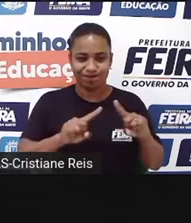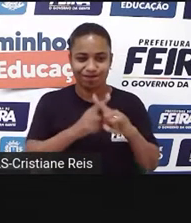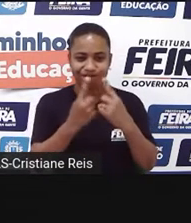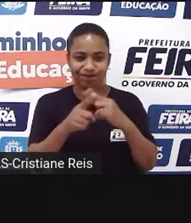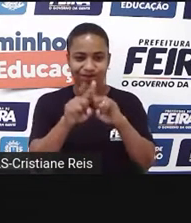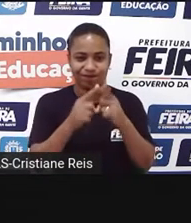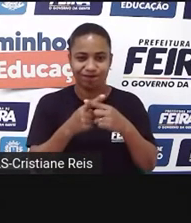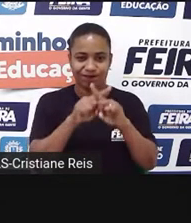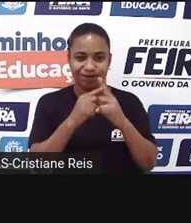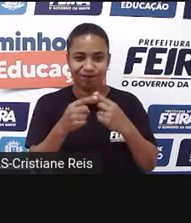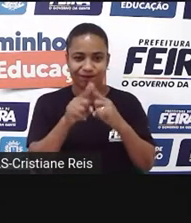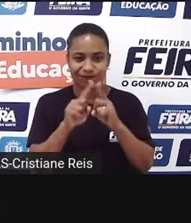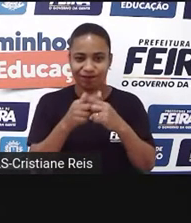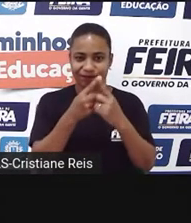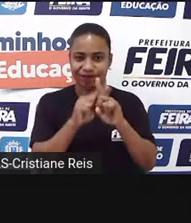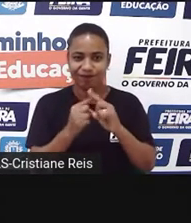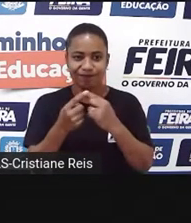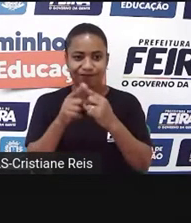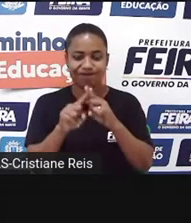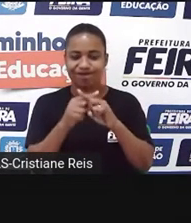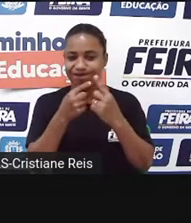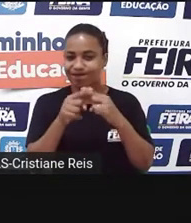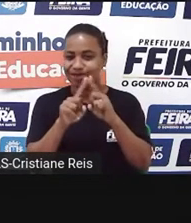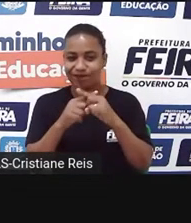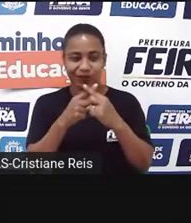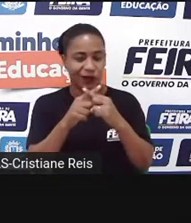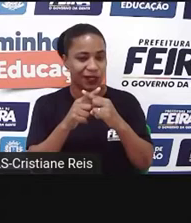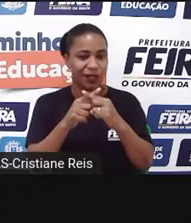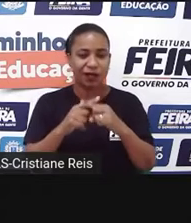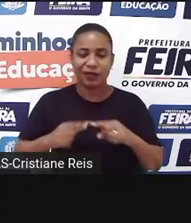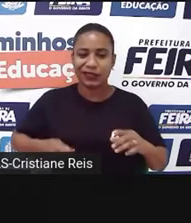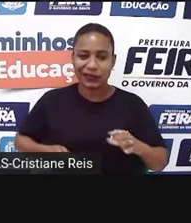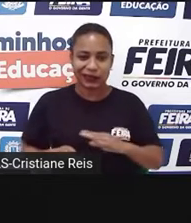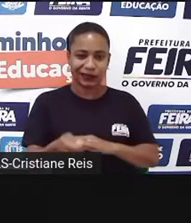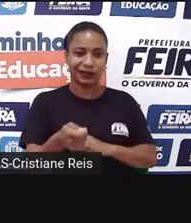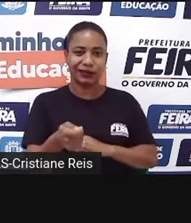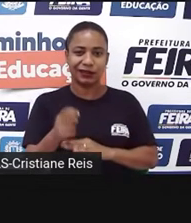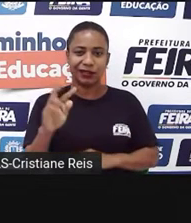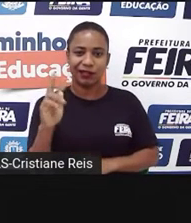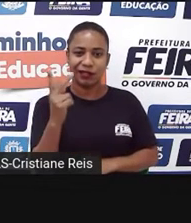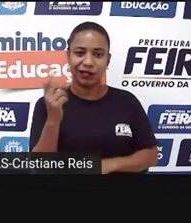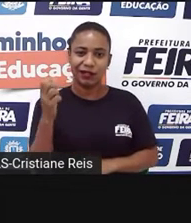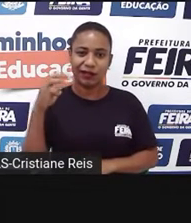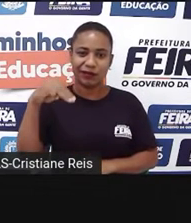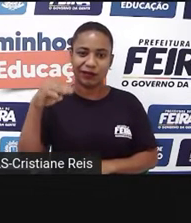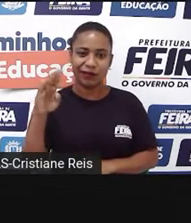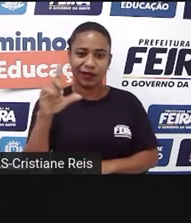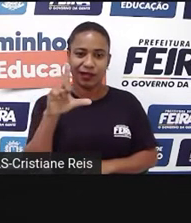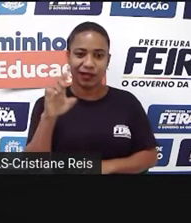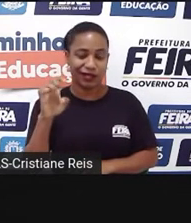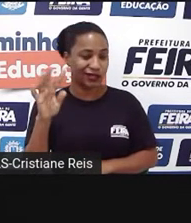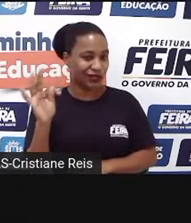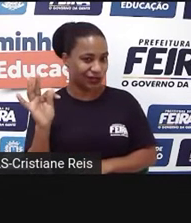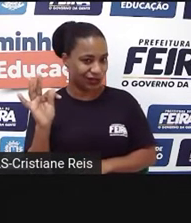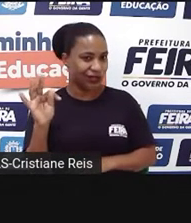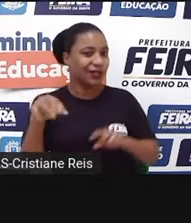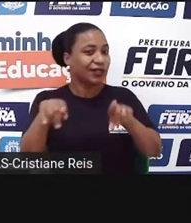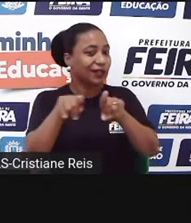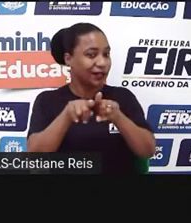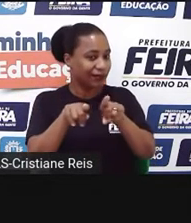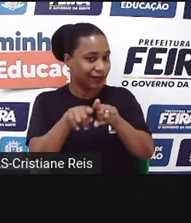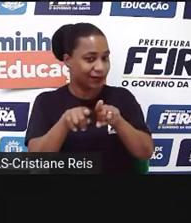Hamlet começa a desfalecer. Também, Hamlet consegue atingir Laertes